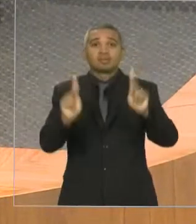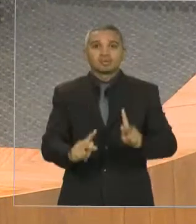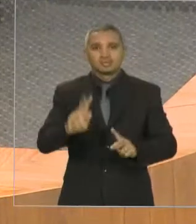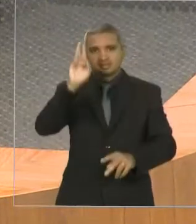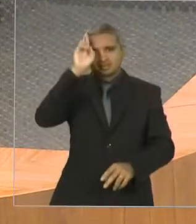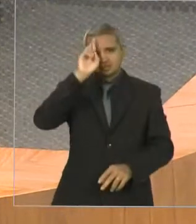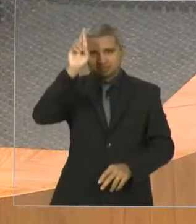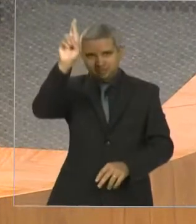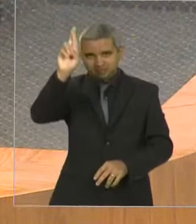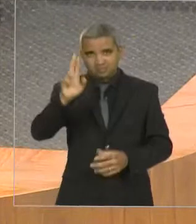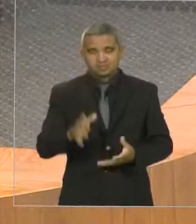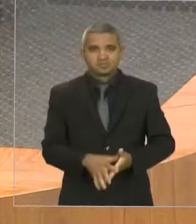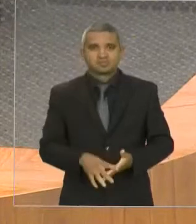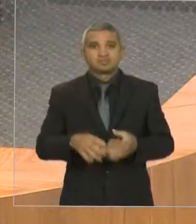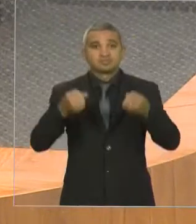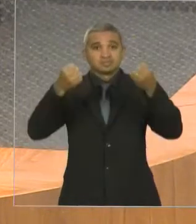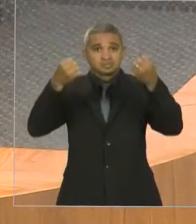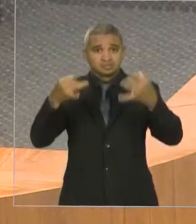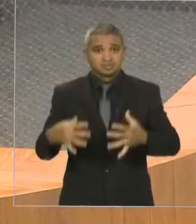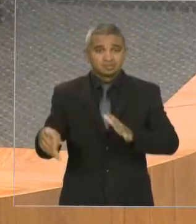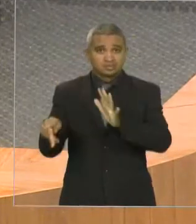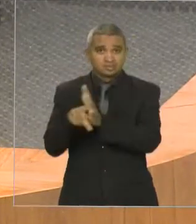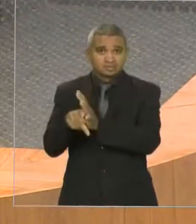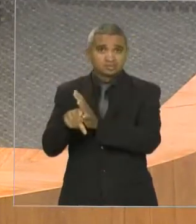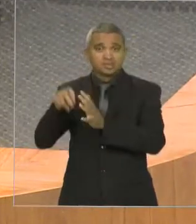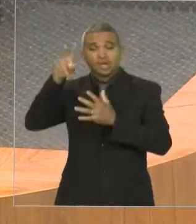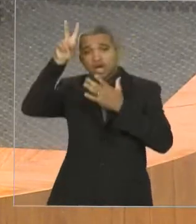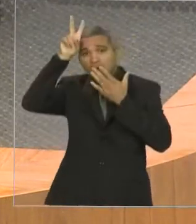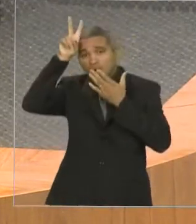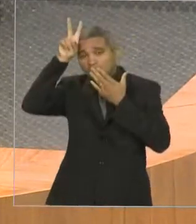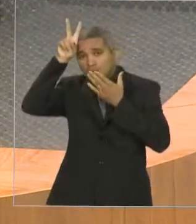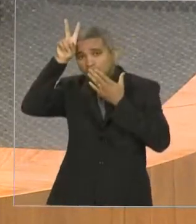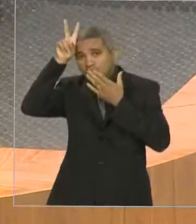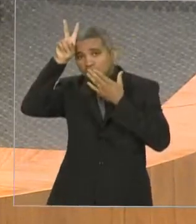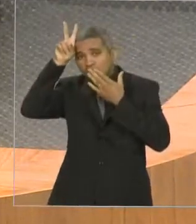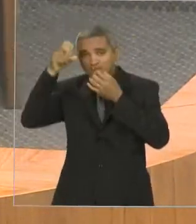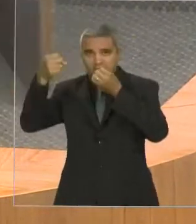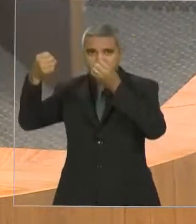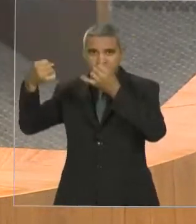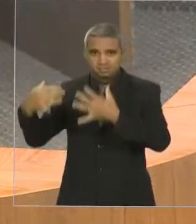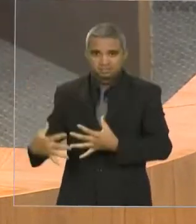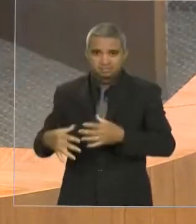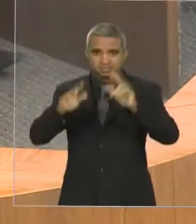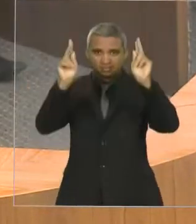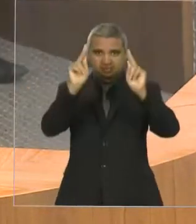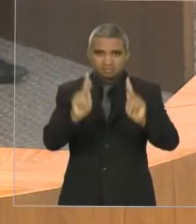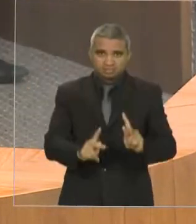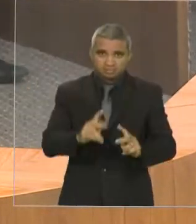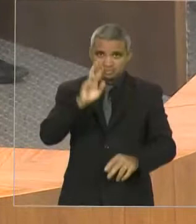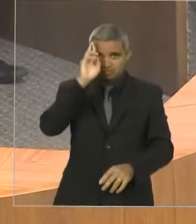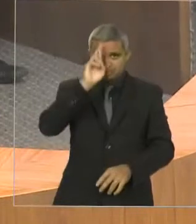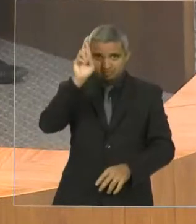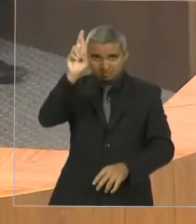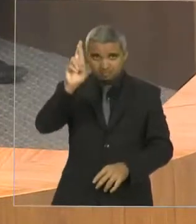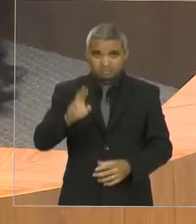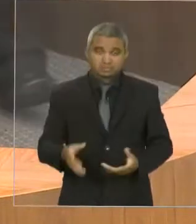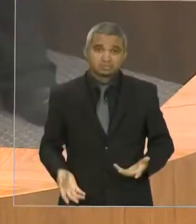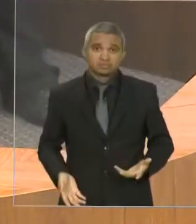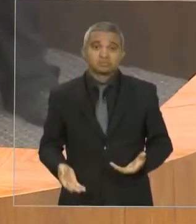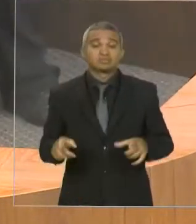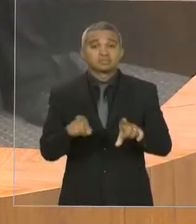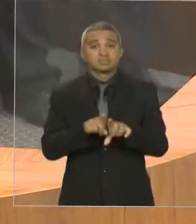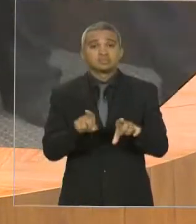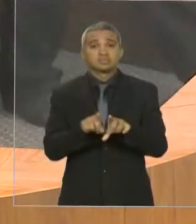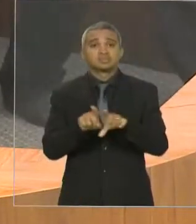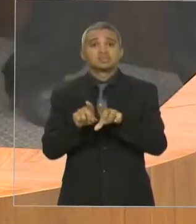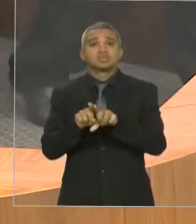Guarni que quer dizer que diz assim Tupane e Caturral. E para finalizar deixo um forte